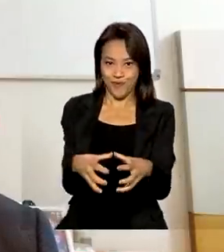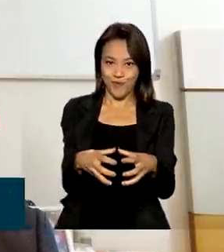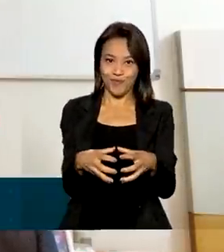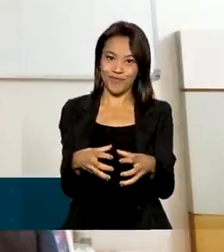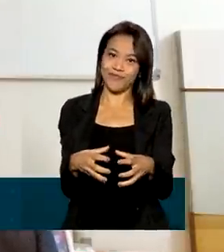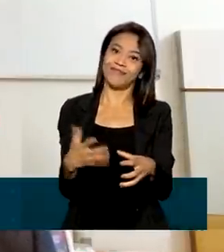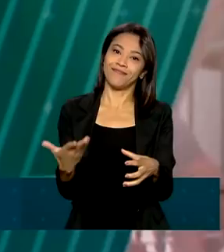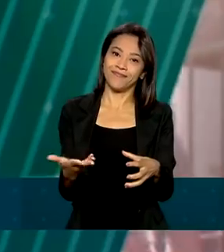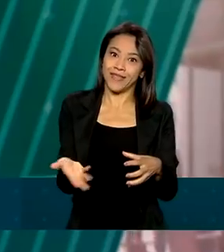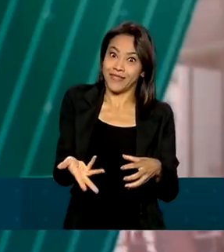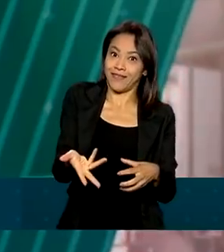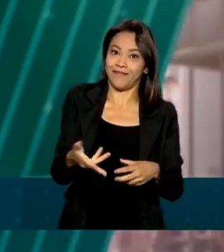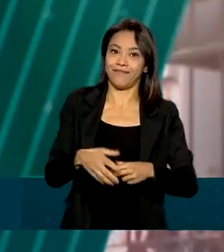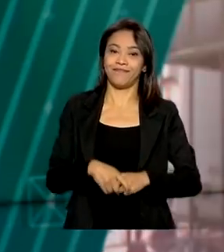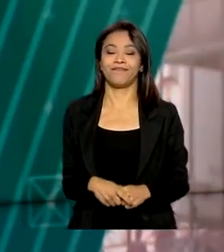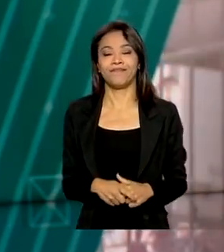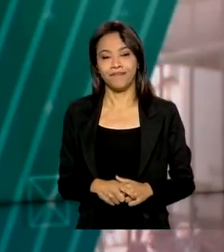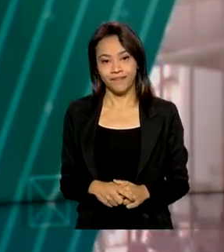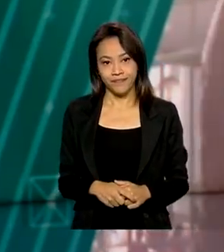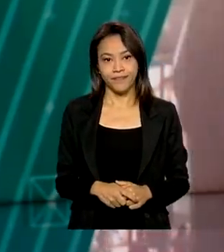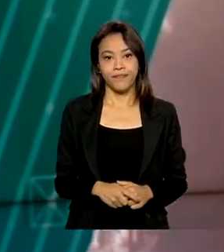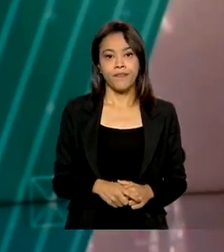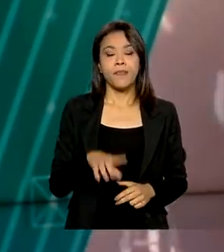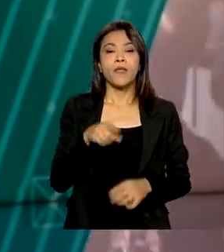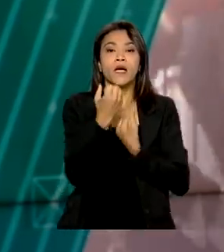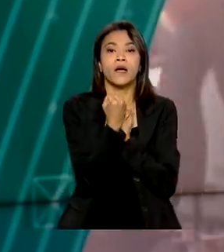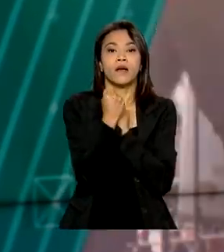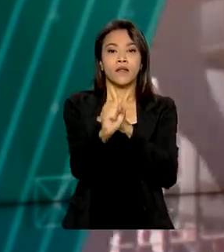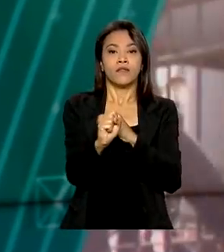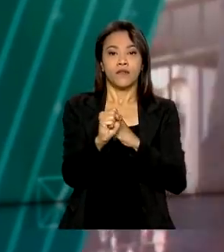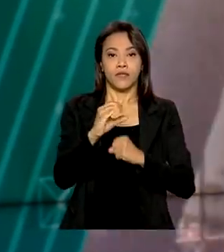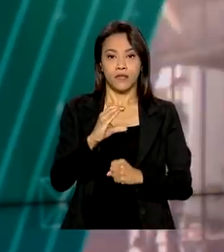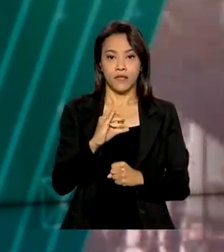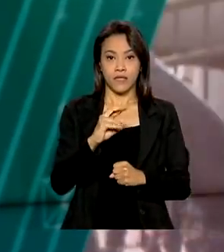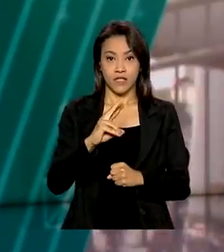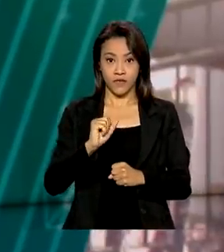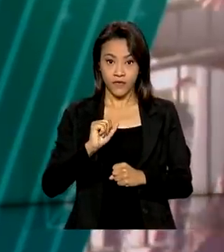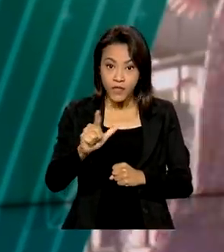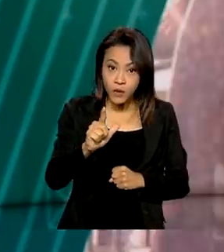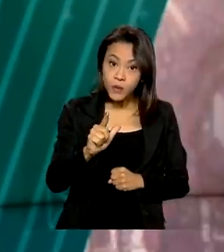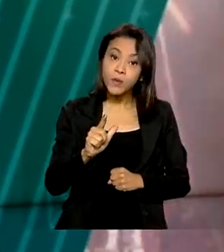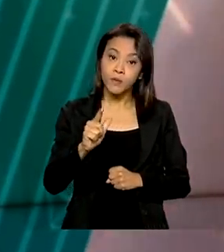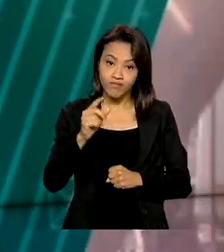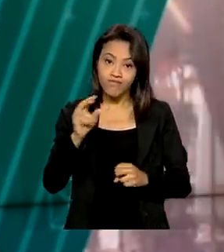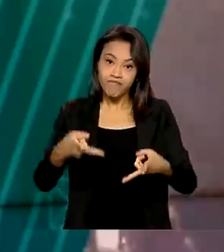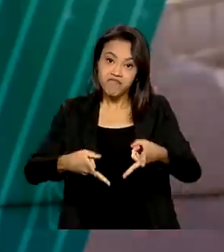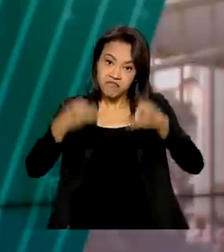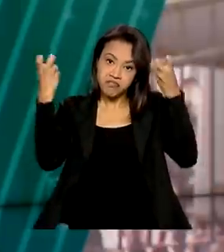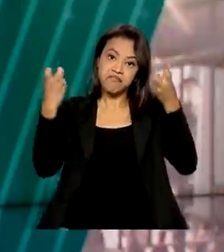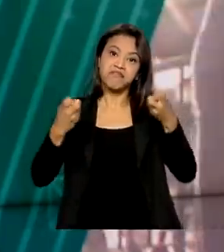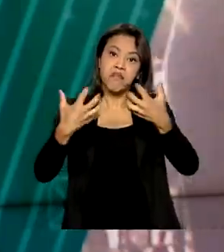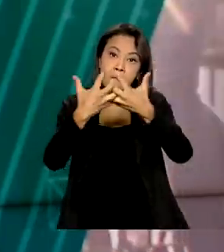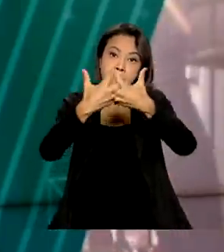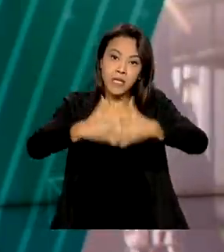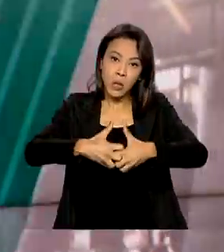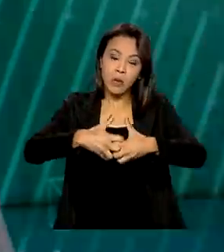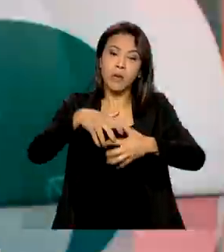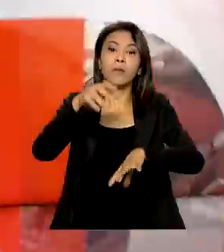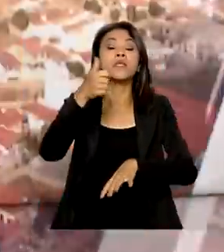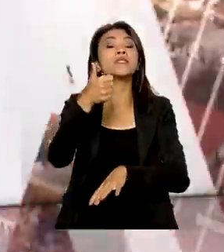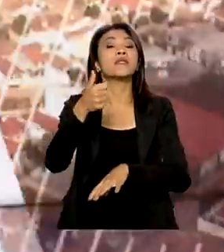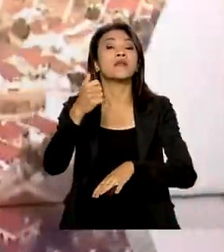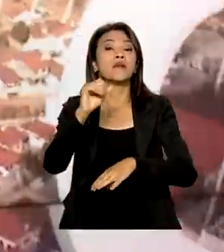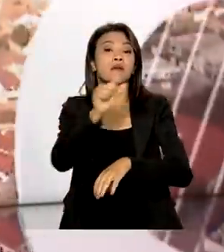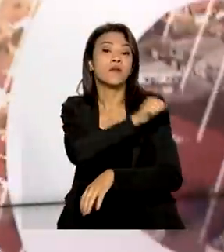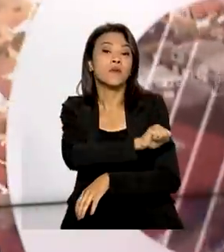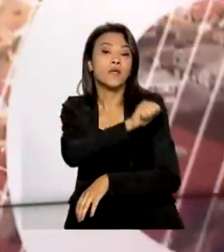maneira mais célere. A Defesa Civil reconheceu o estado de calamidade pública em Petrópolis, no Rio de Janeiro, por conta